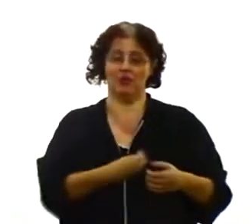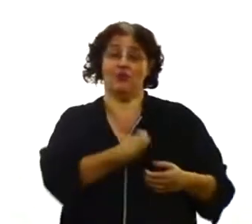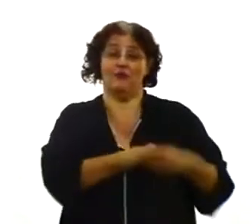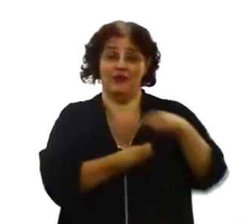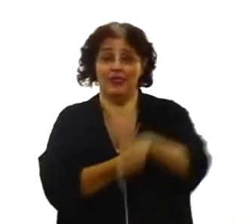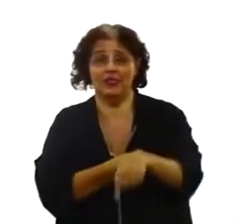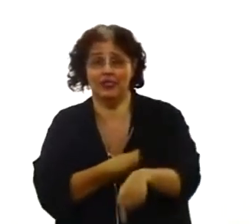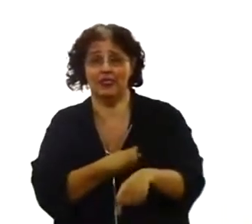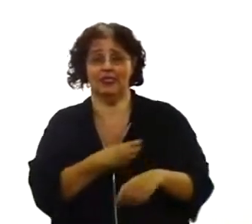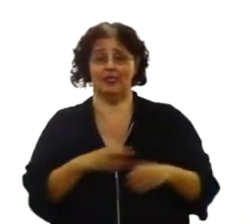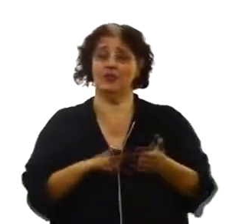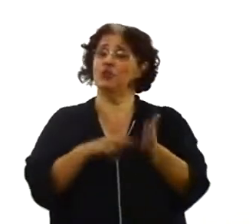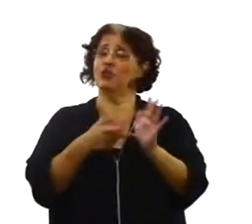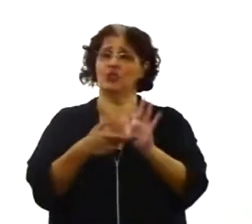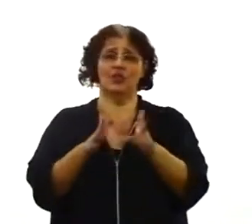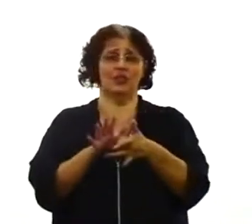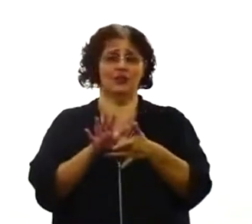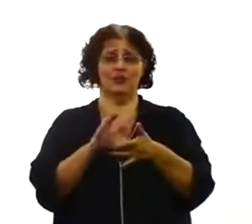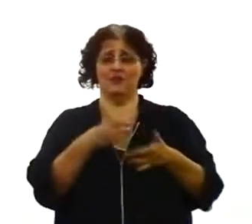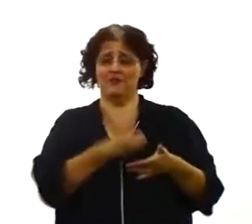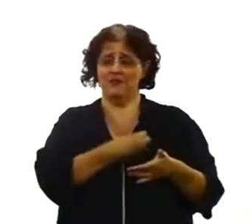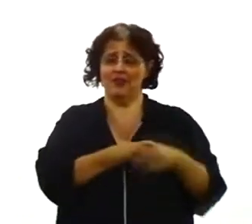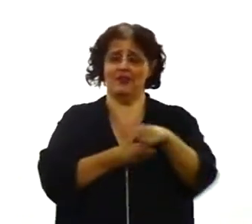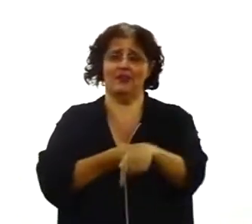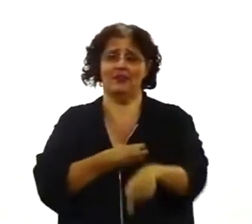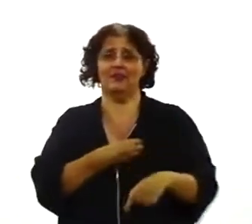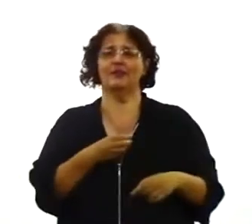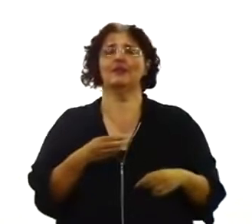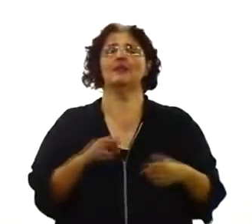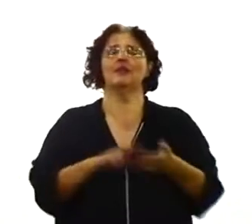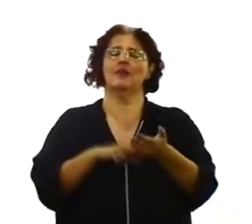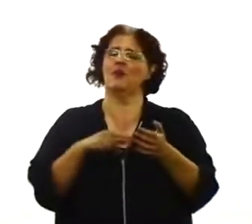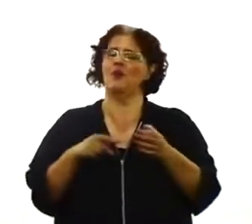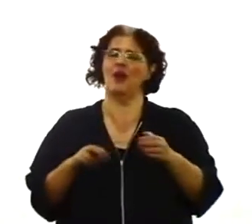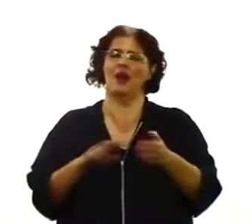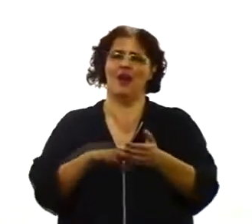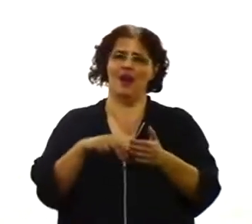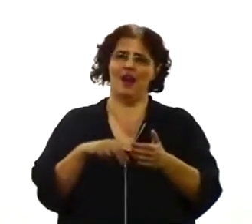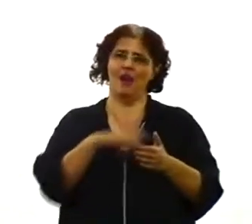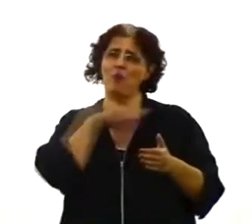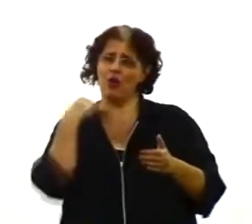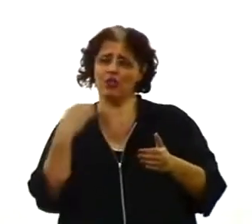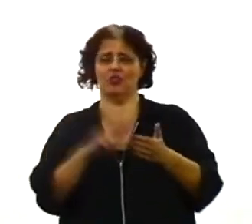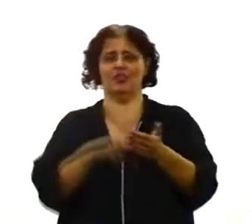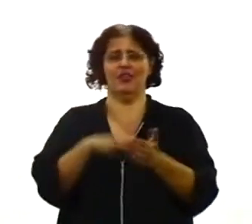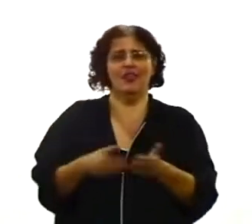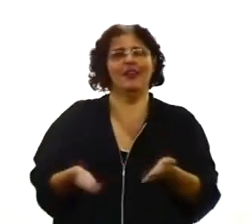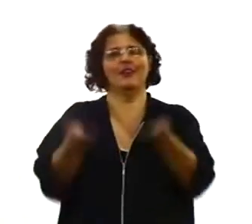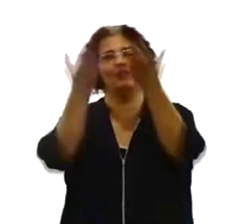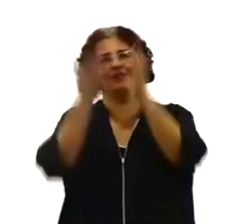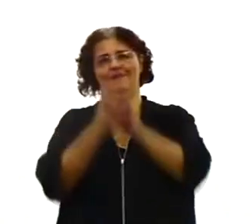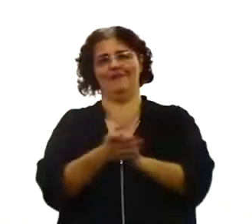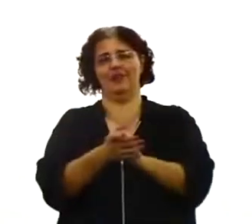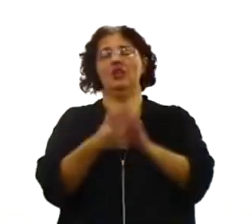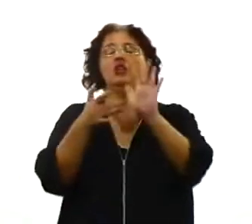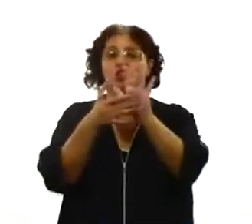ascensão. Por que tudo isso? Um sinal. Cristo, a primícia dos que dormem.